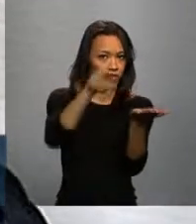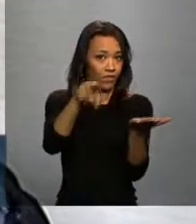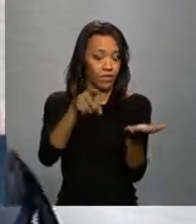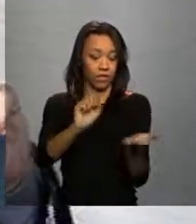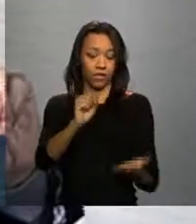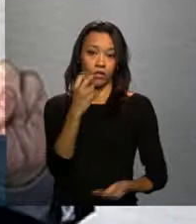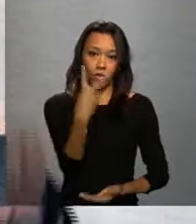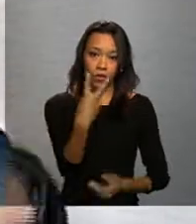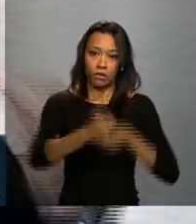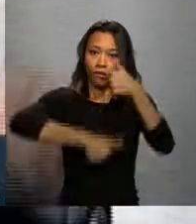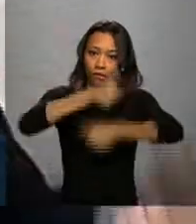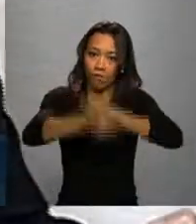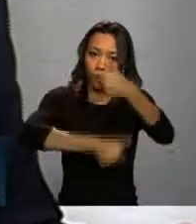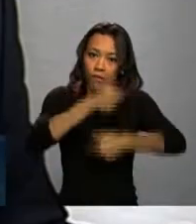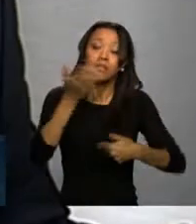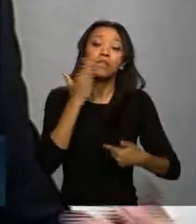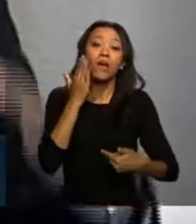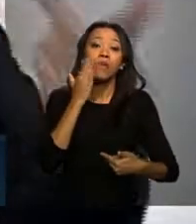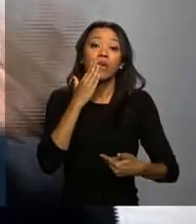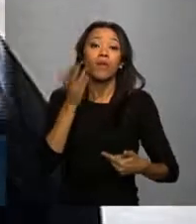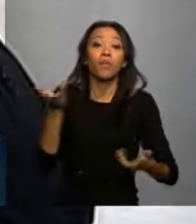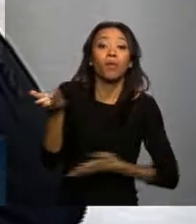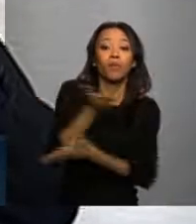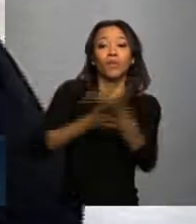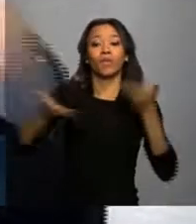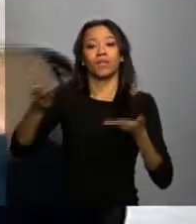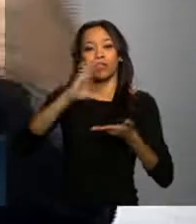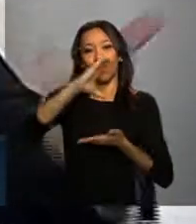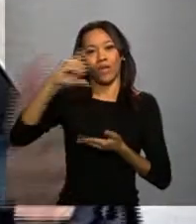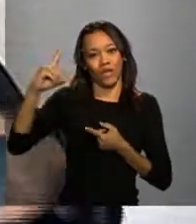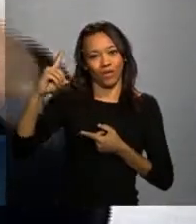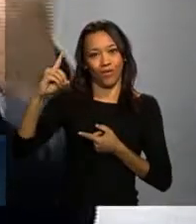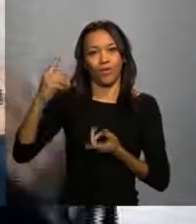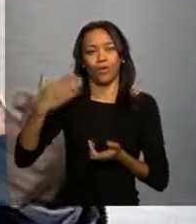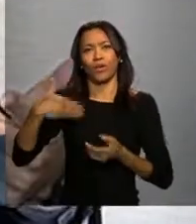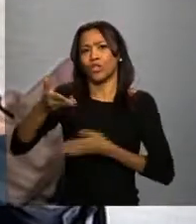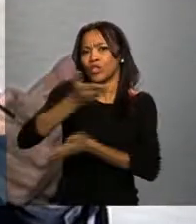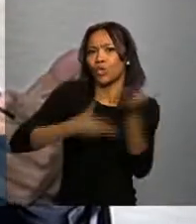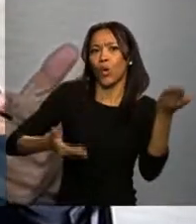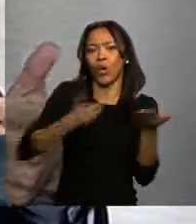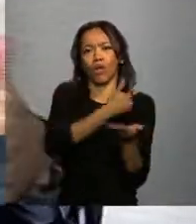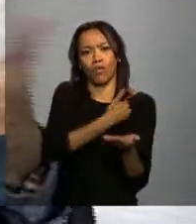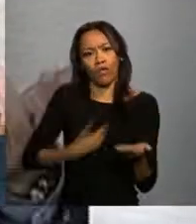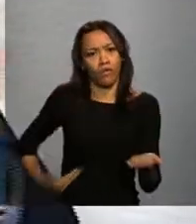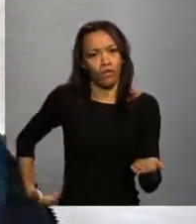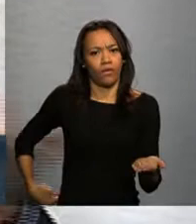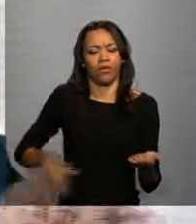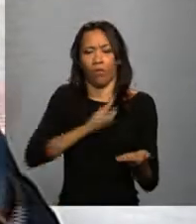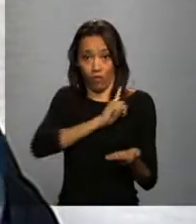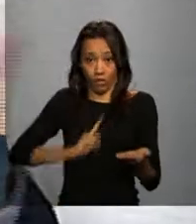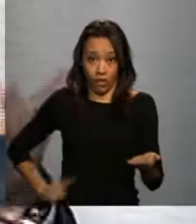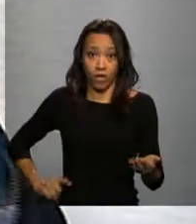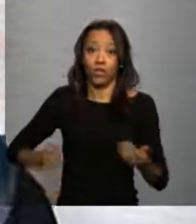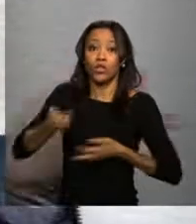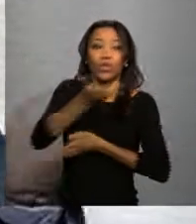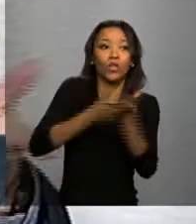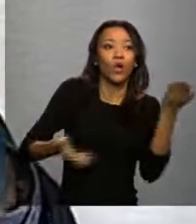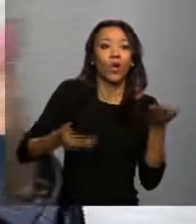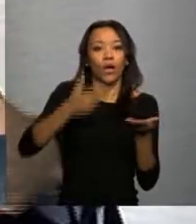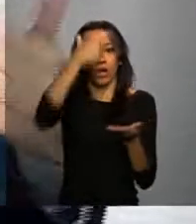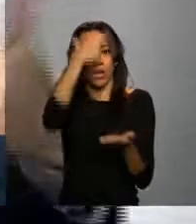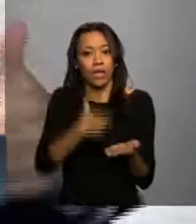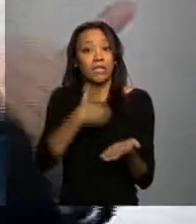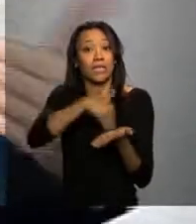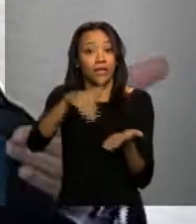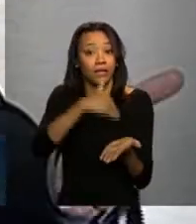lidar com a transição na hemo-rede, porque à medida em que troca governador, troca secretário estadual, em alguns